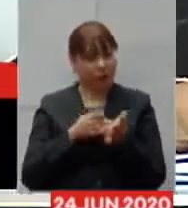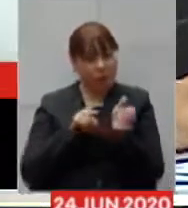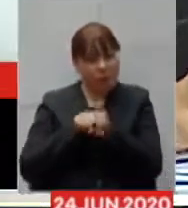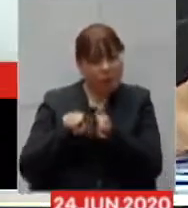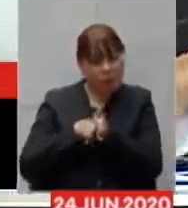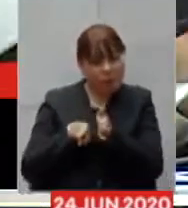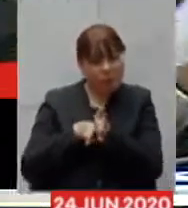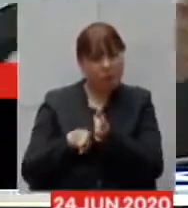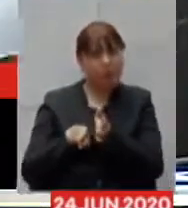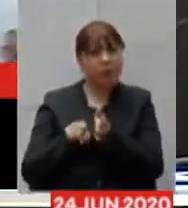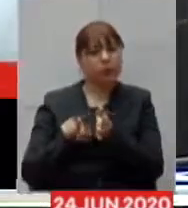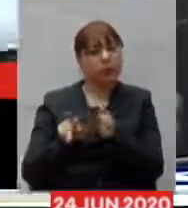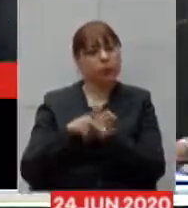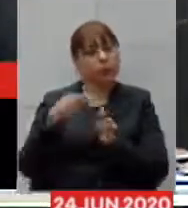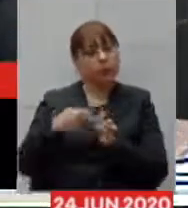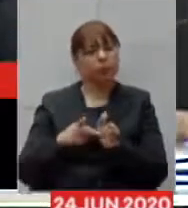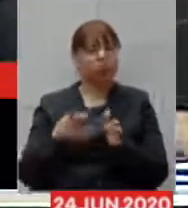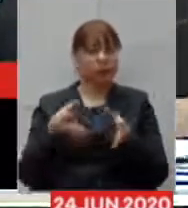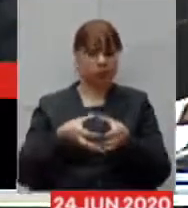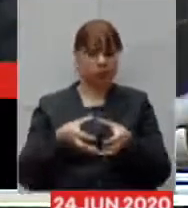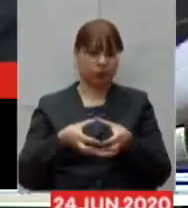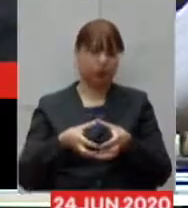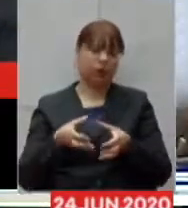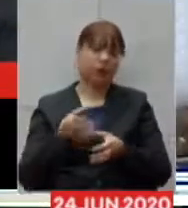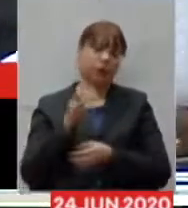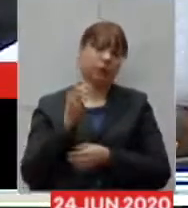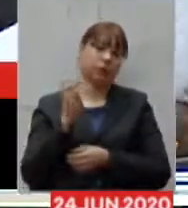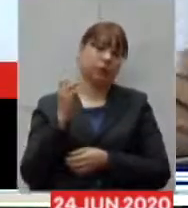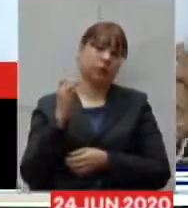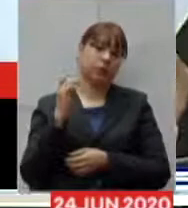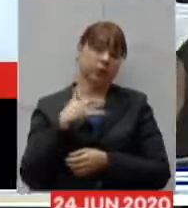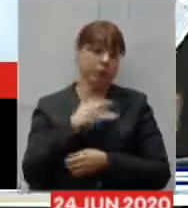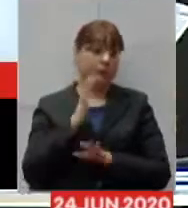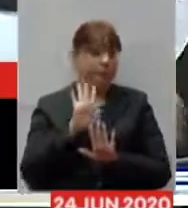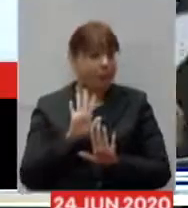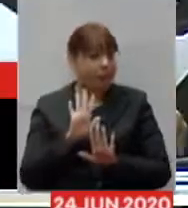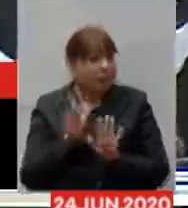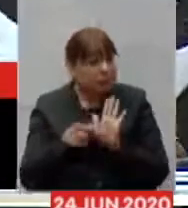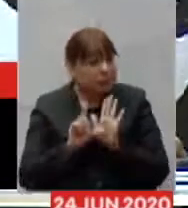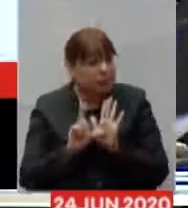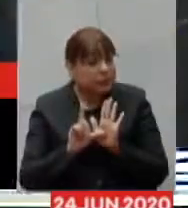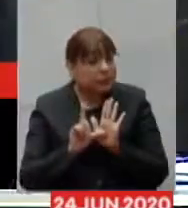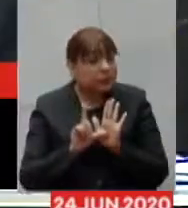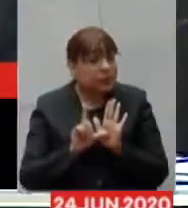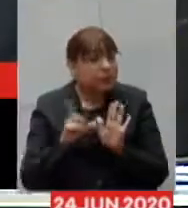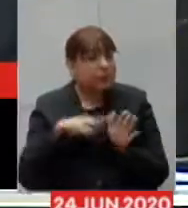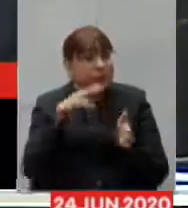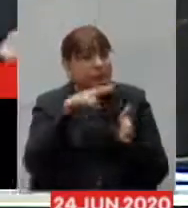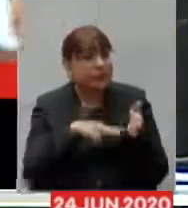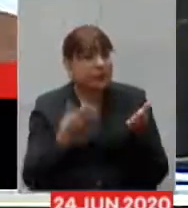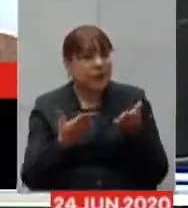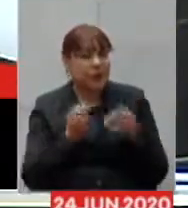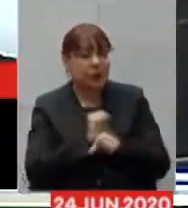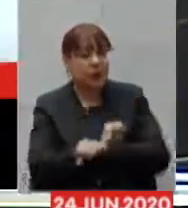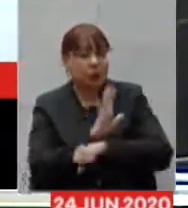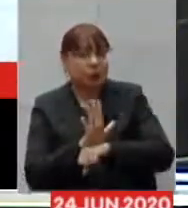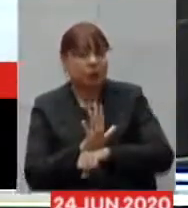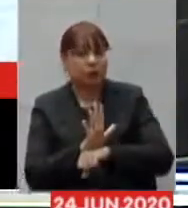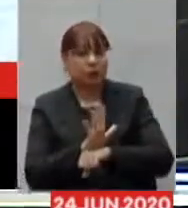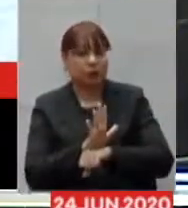da comissão de saúde ah sim mas antes eu estava eu estou com a reportagem de hoje de Montes Claros